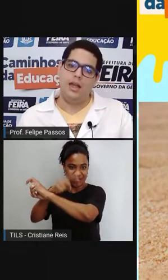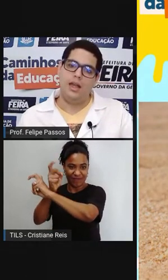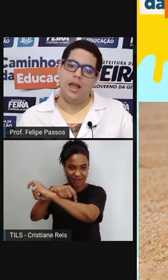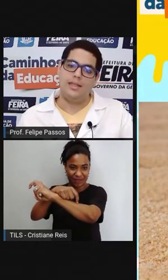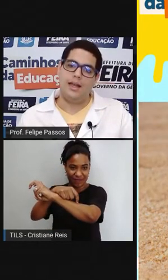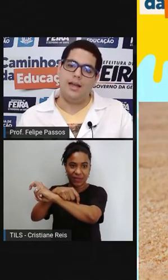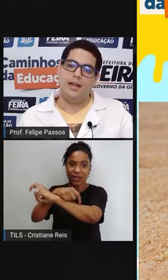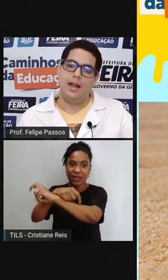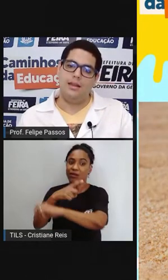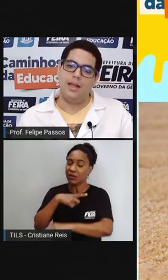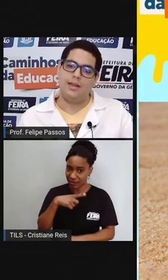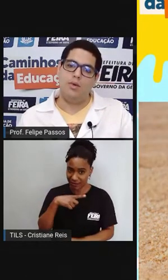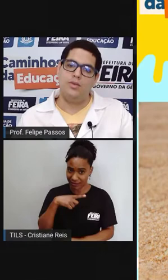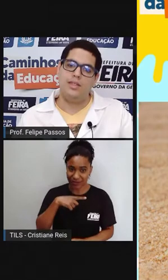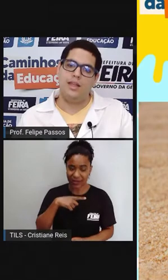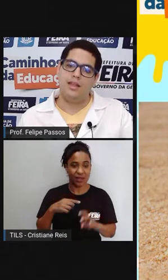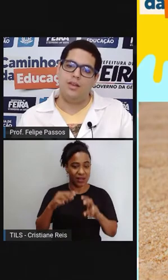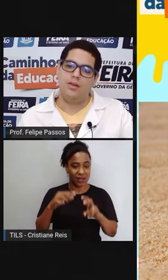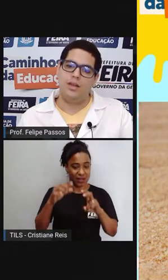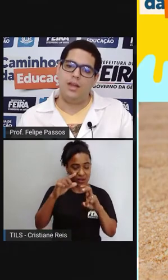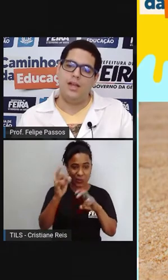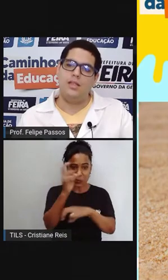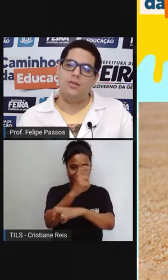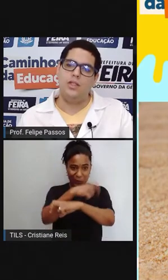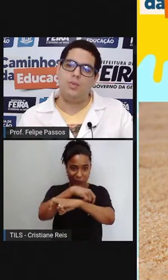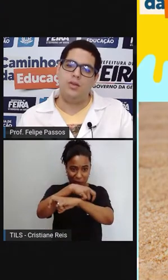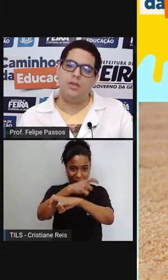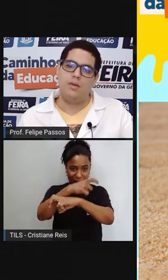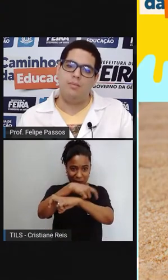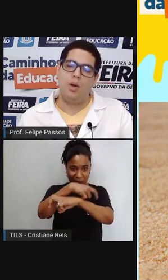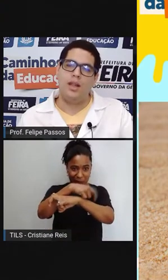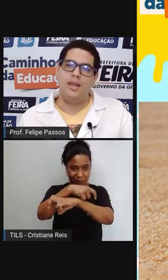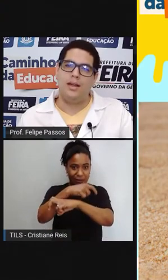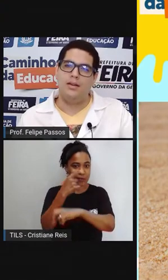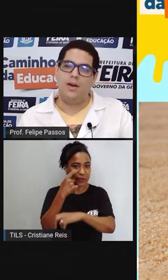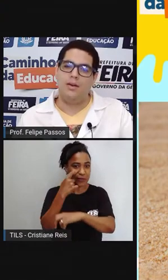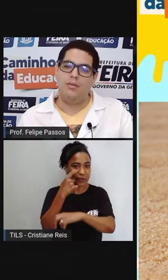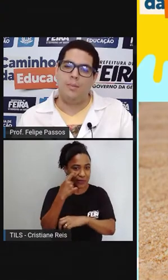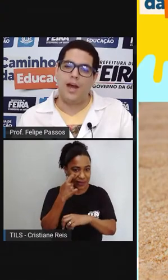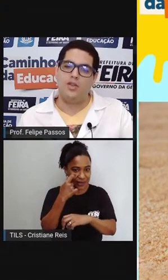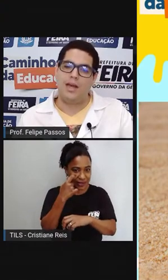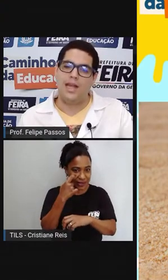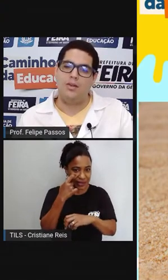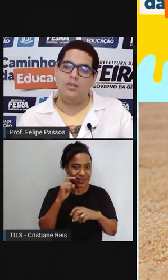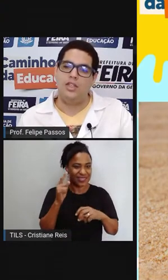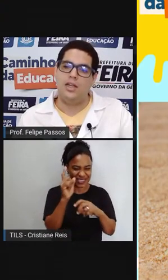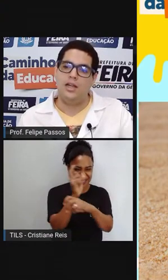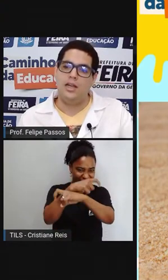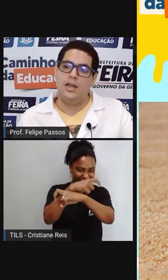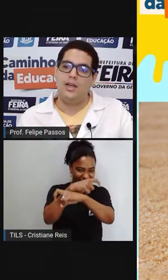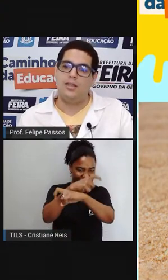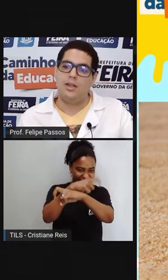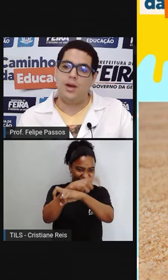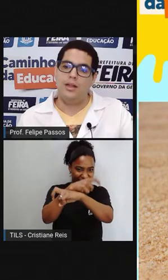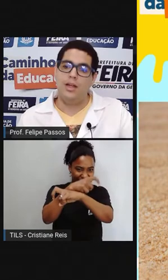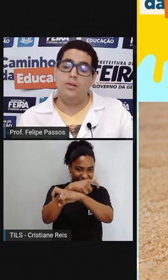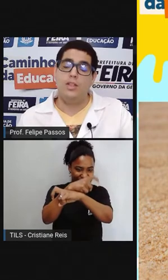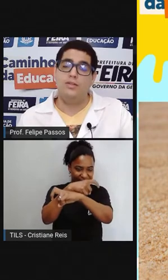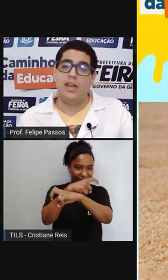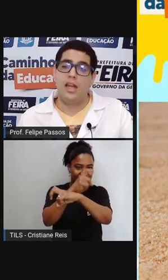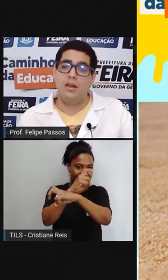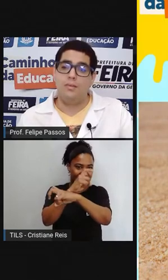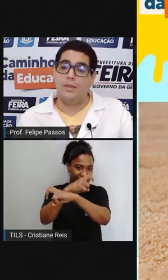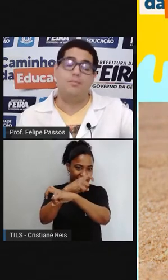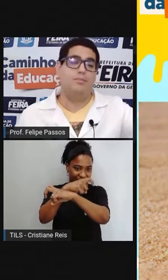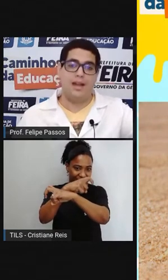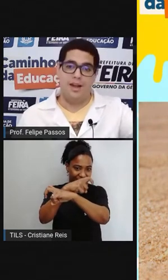essa bolsinha, tá vendo que antes do espinho tem uma bolinha? Uma parte mais redondinha? Isso aqui é uma glândula